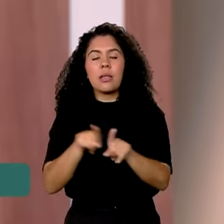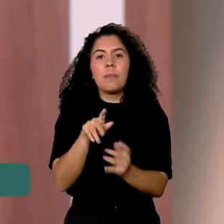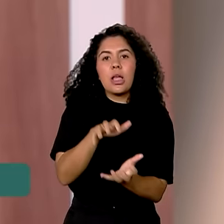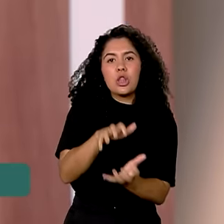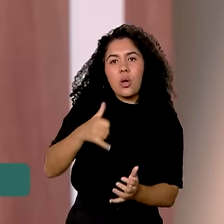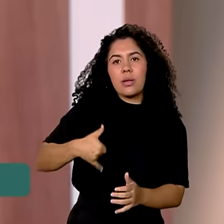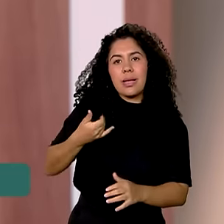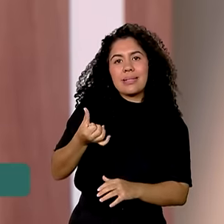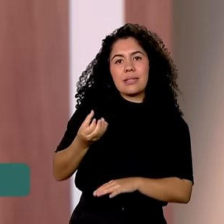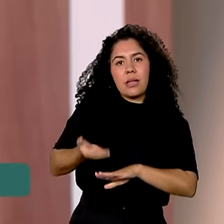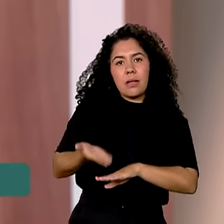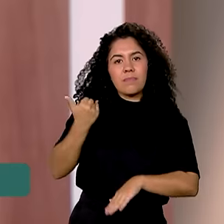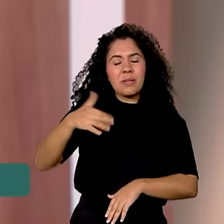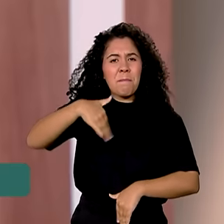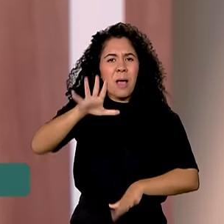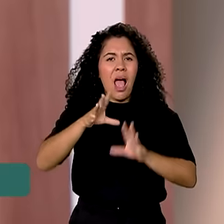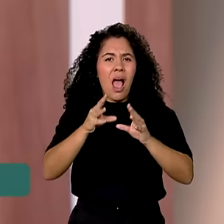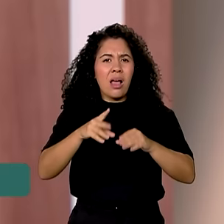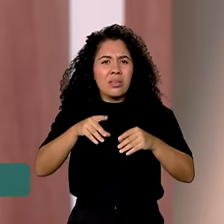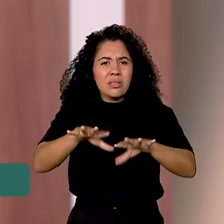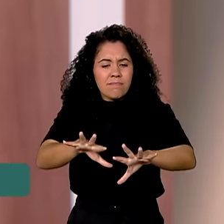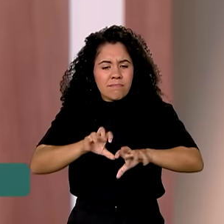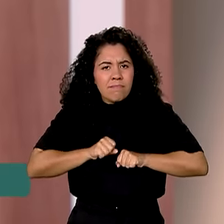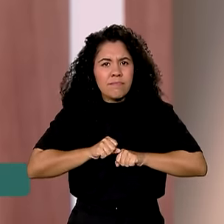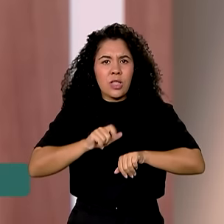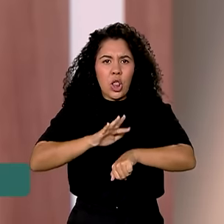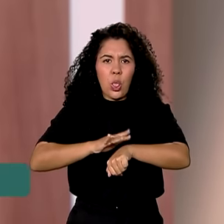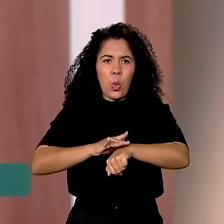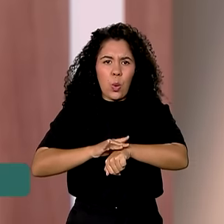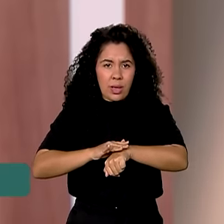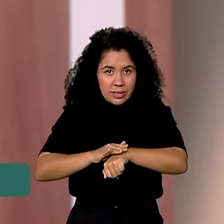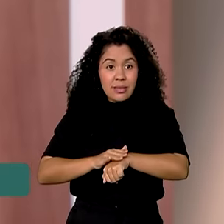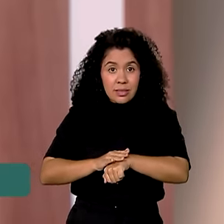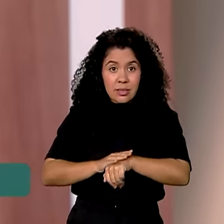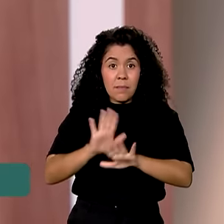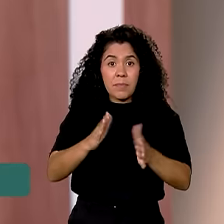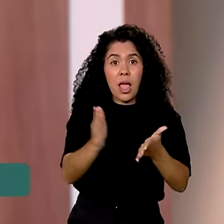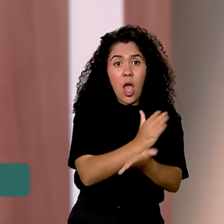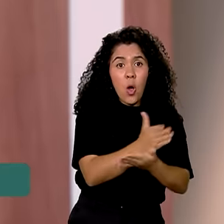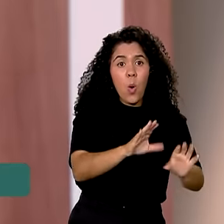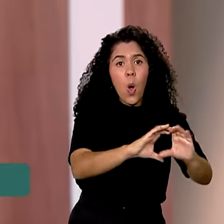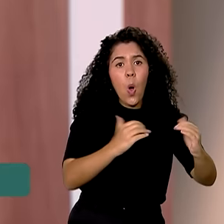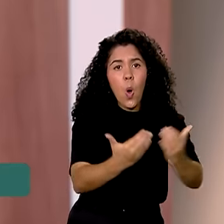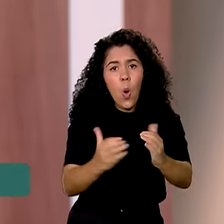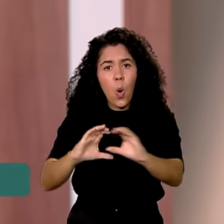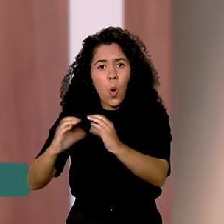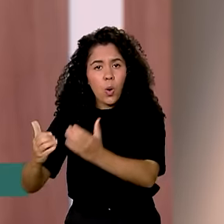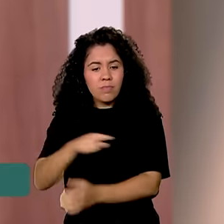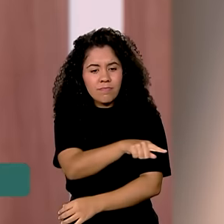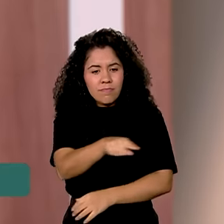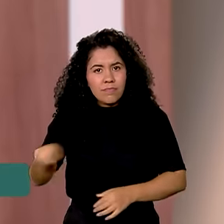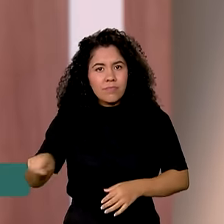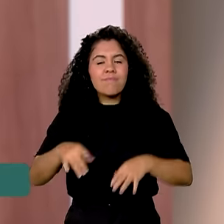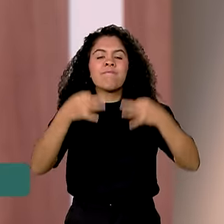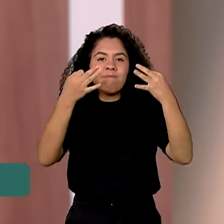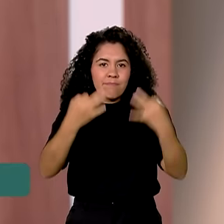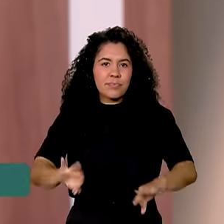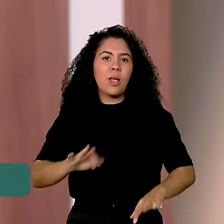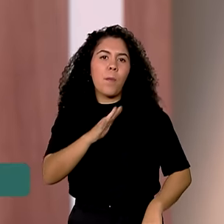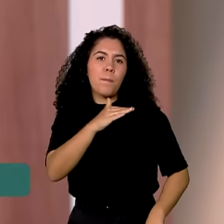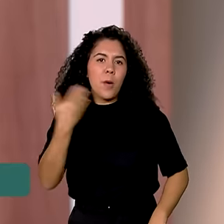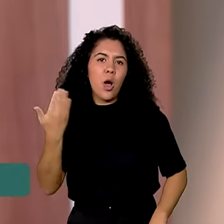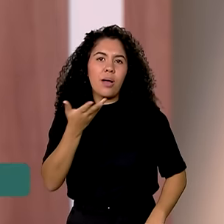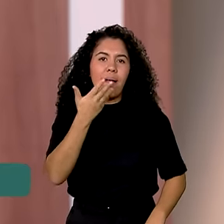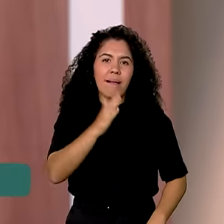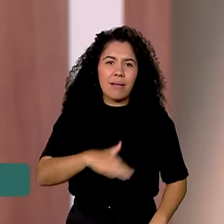anos têm sido mais afetados pelas doenças. Em algumas comunidades locais, foram registradas mortes entre